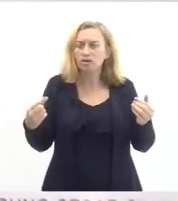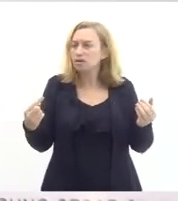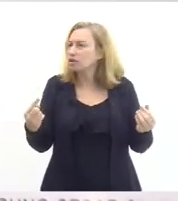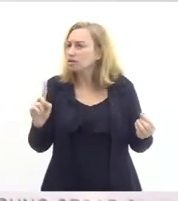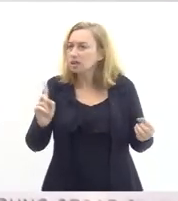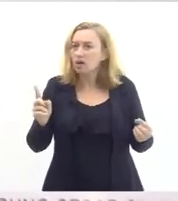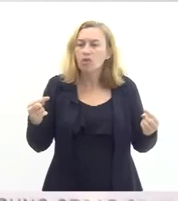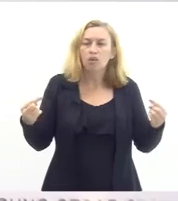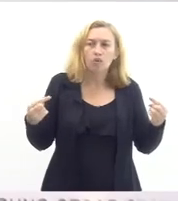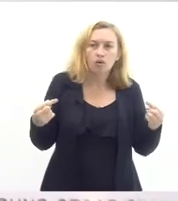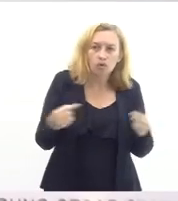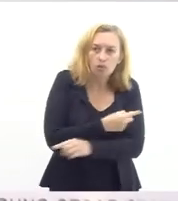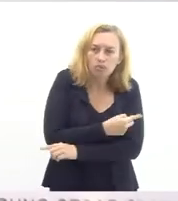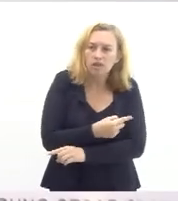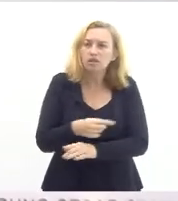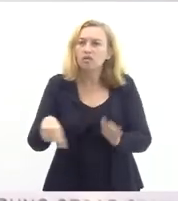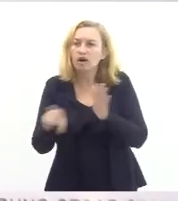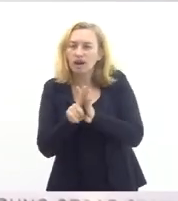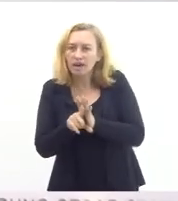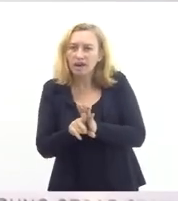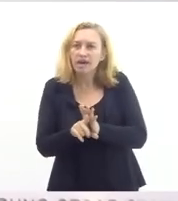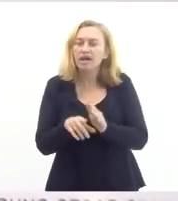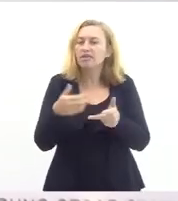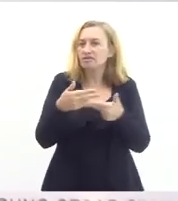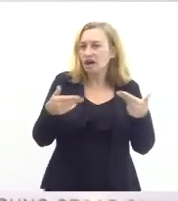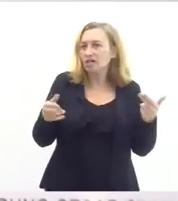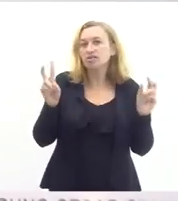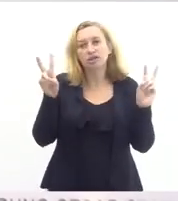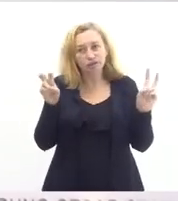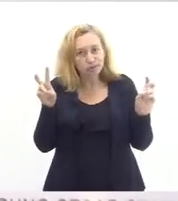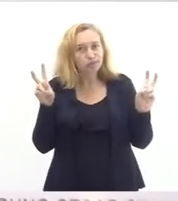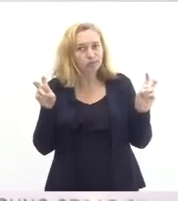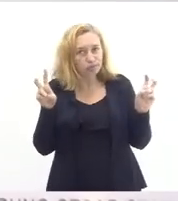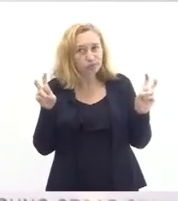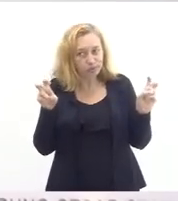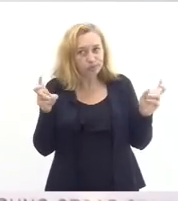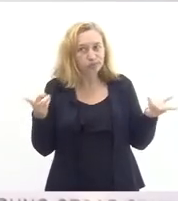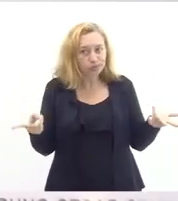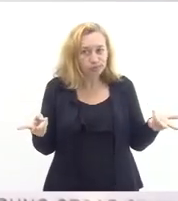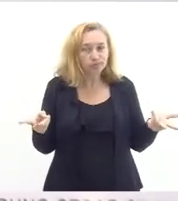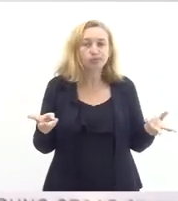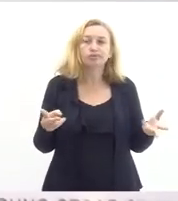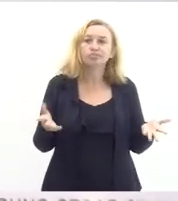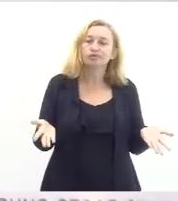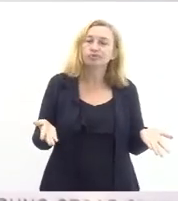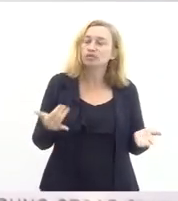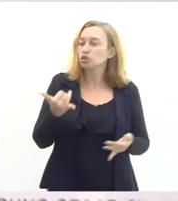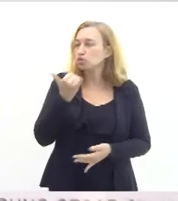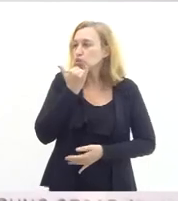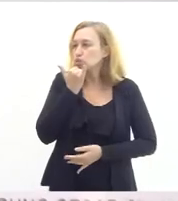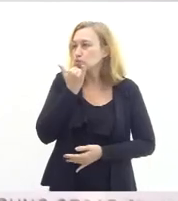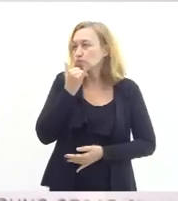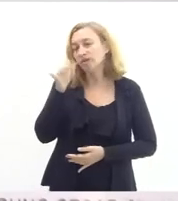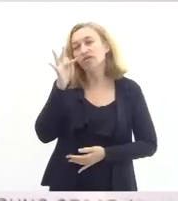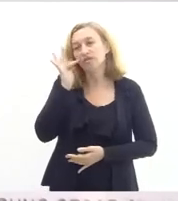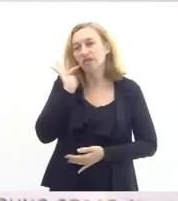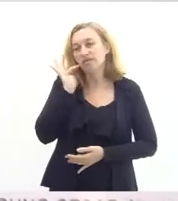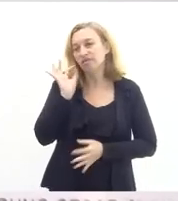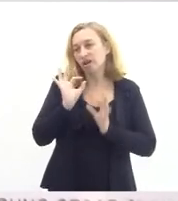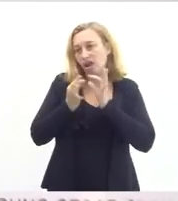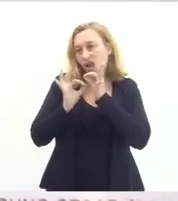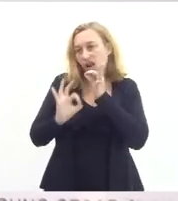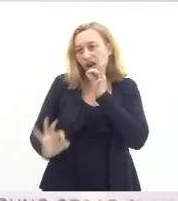estadual não regula enfim tem uma série de questões envolvendo então a gente desculpa Flávio eu me